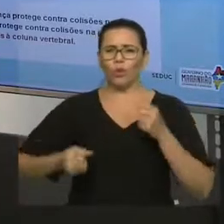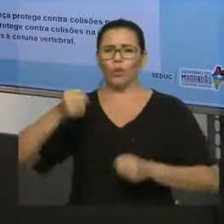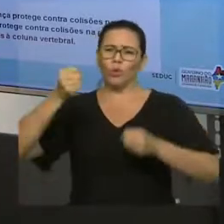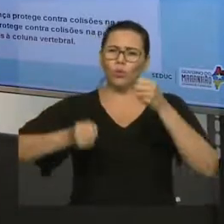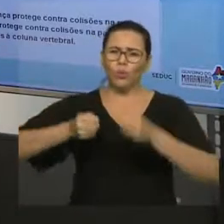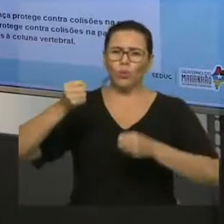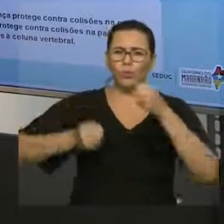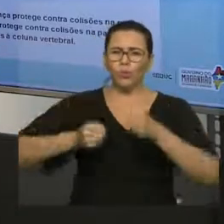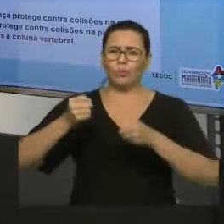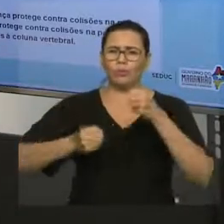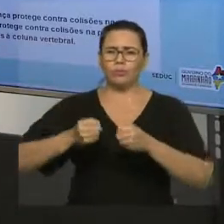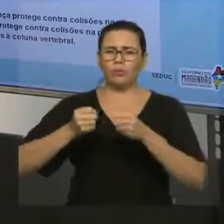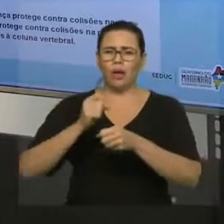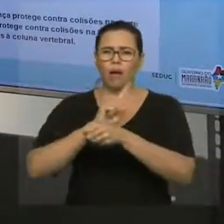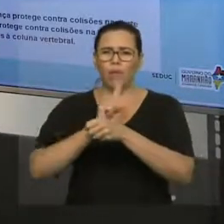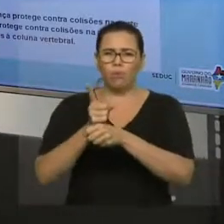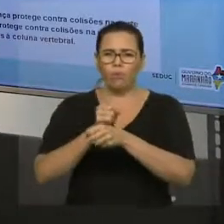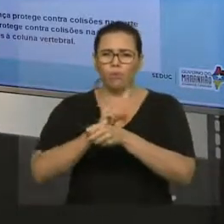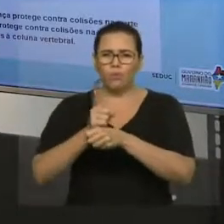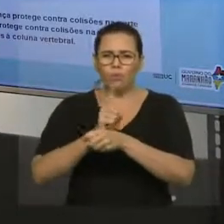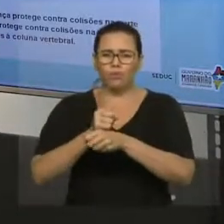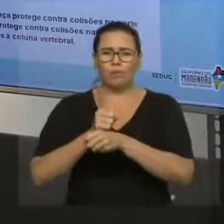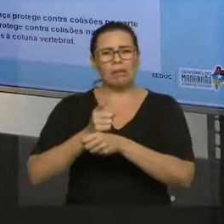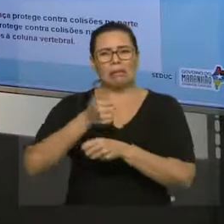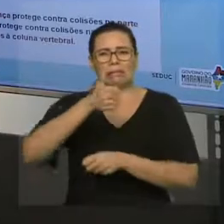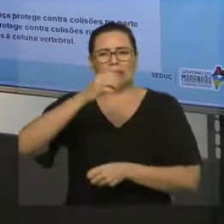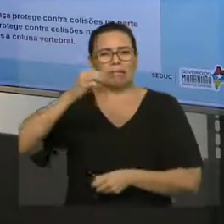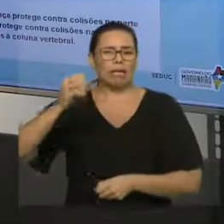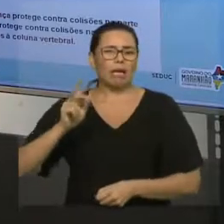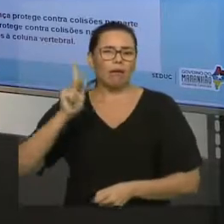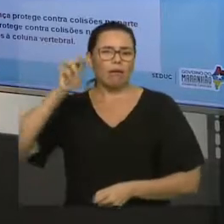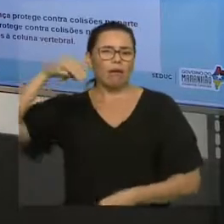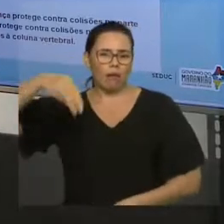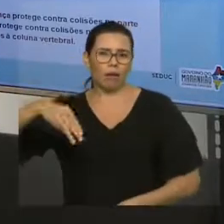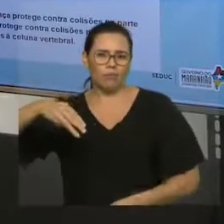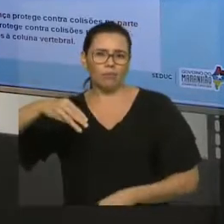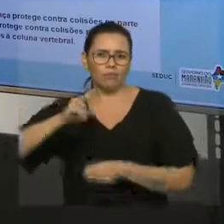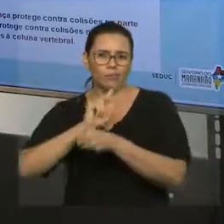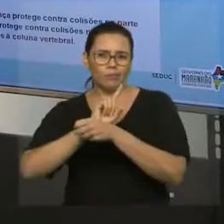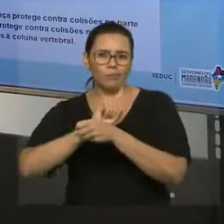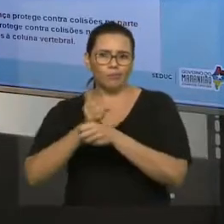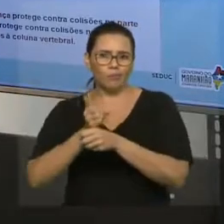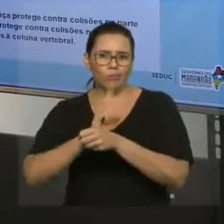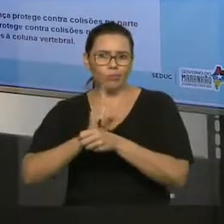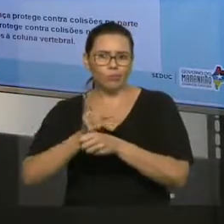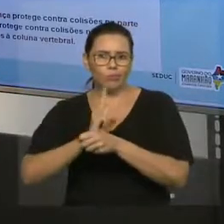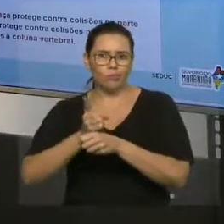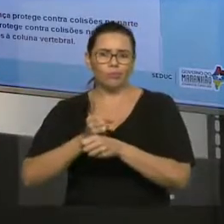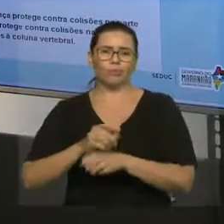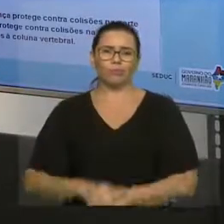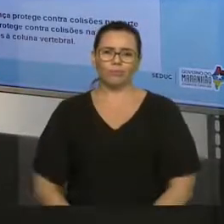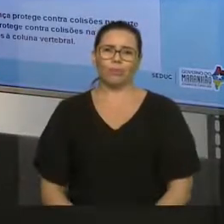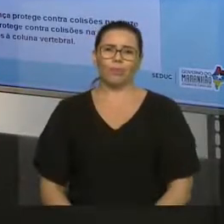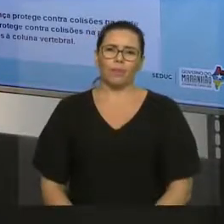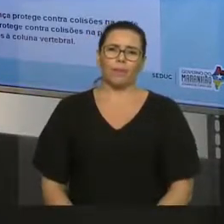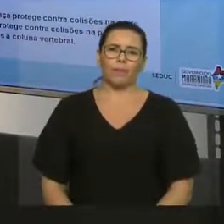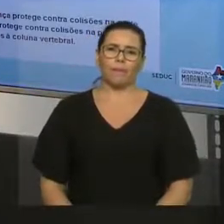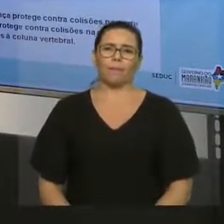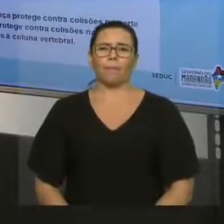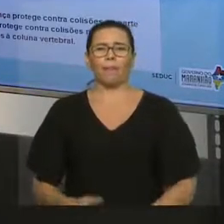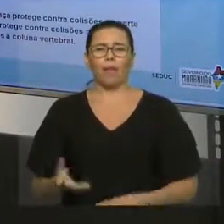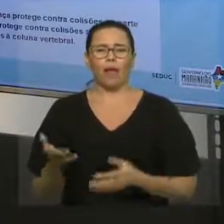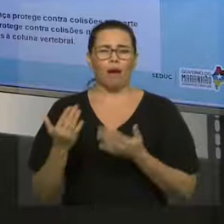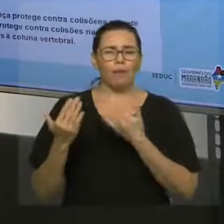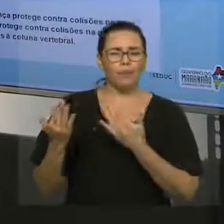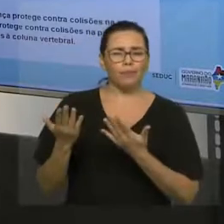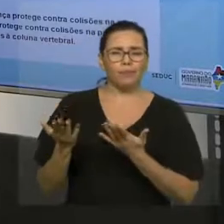100 km por hora. Então, se o carro está a 100 km por hora, em relação à terra, por exemplo, a um referencial fixo